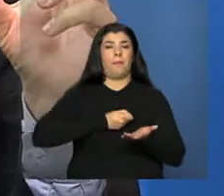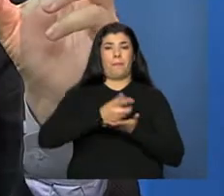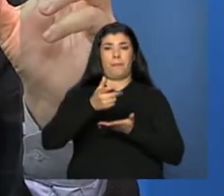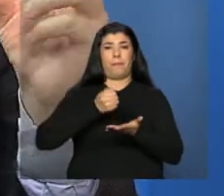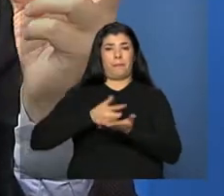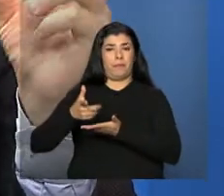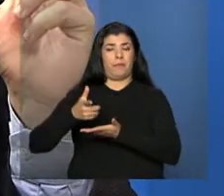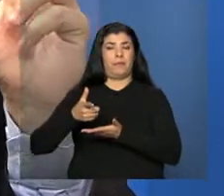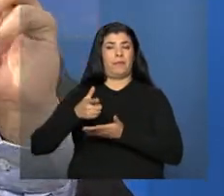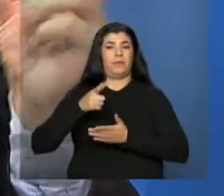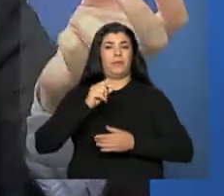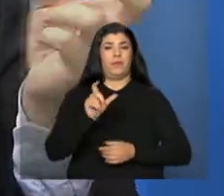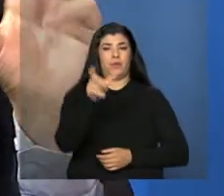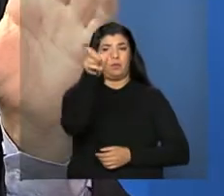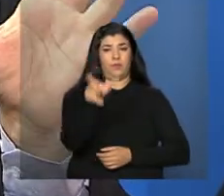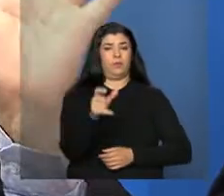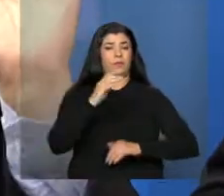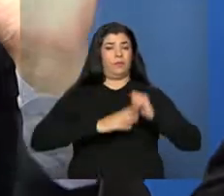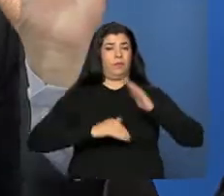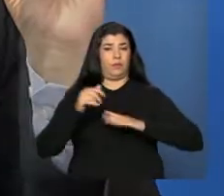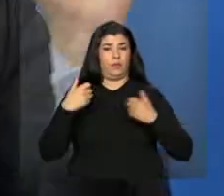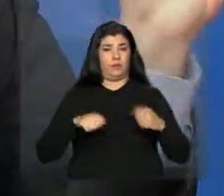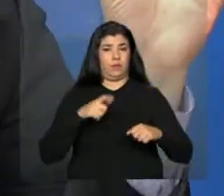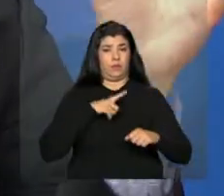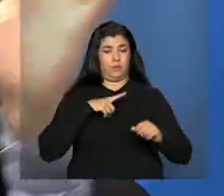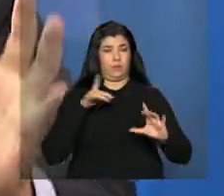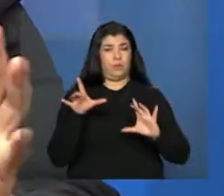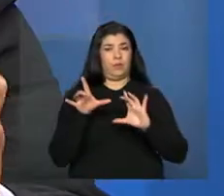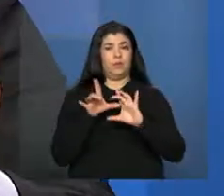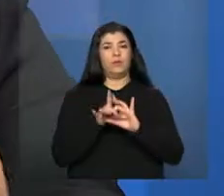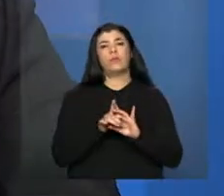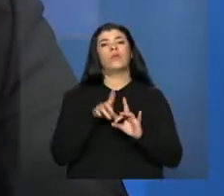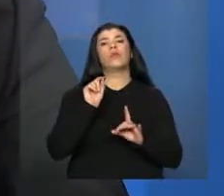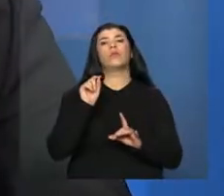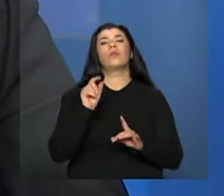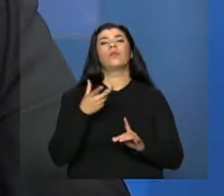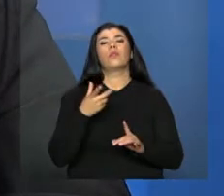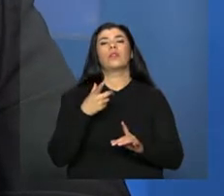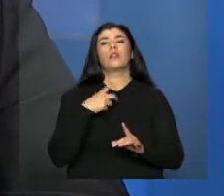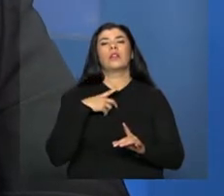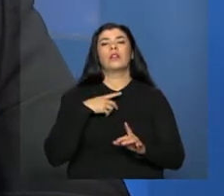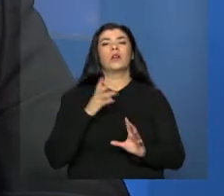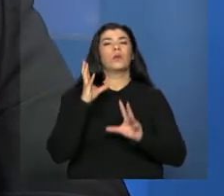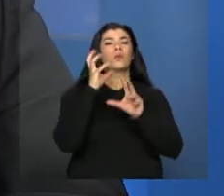existir a vinculação entre a receita e a despesa. Ou seja,